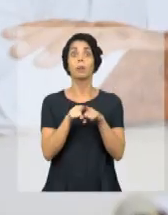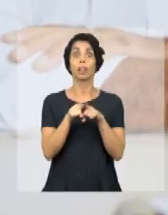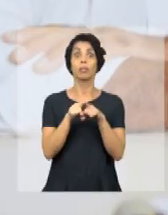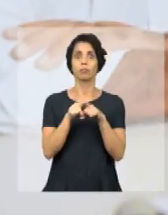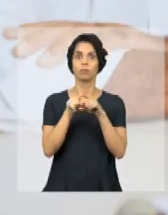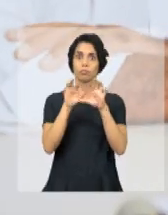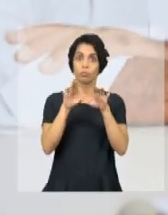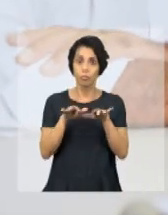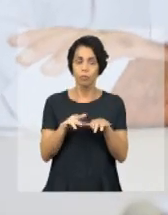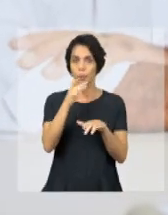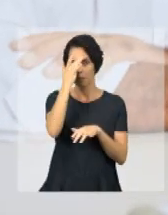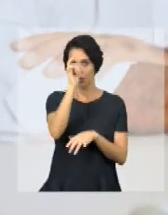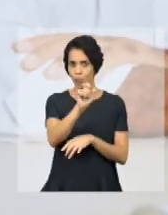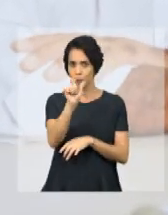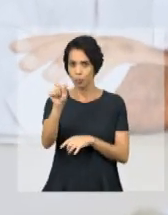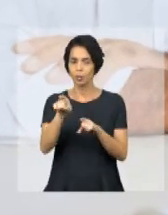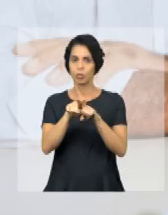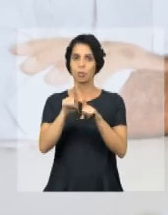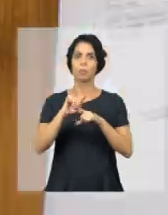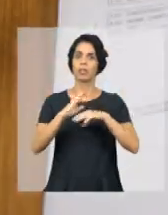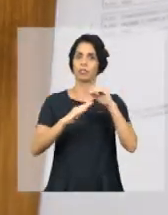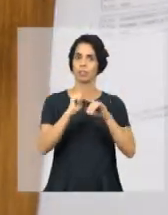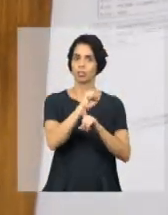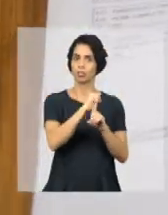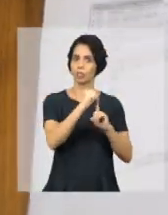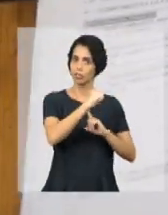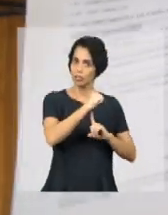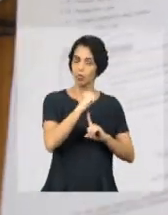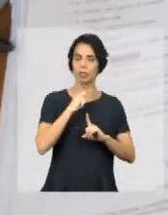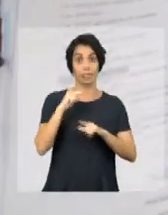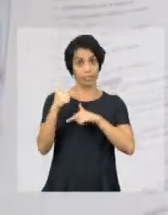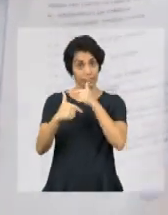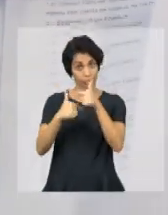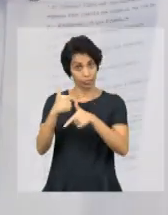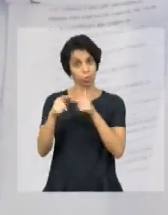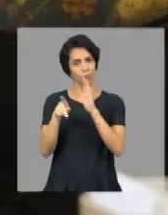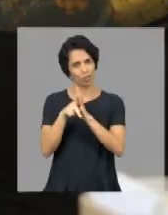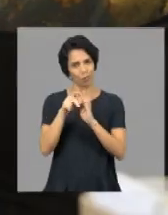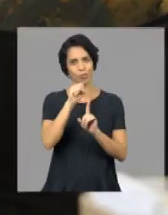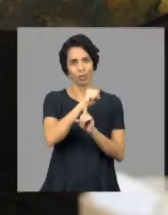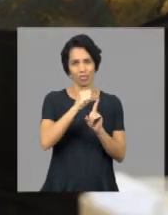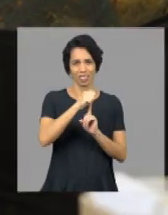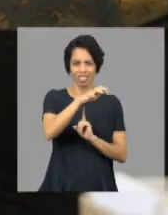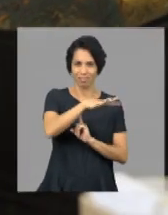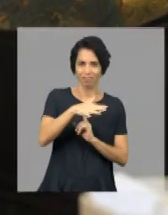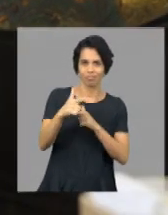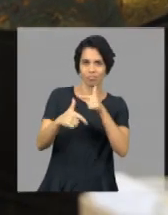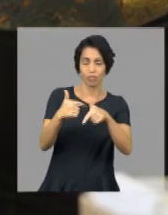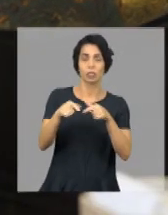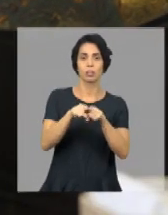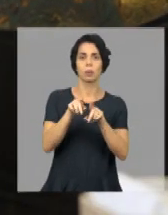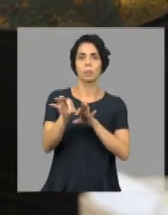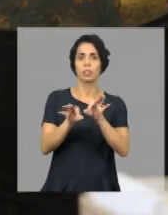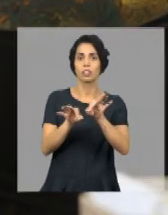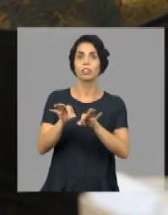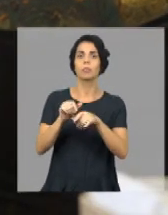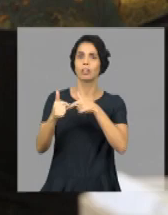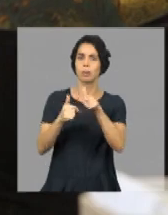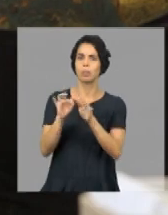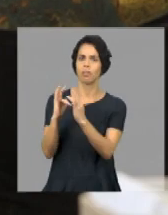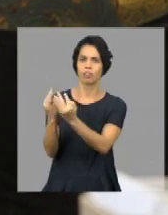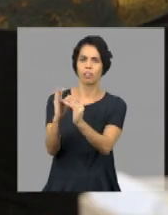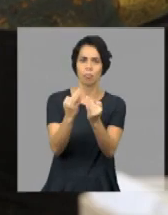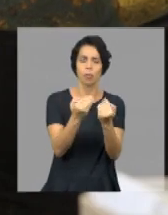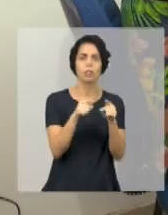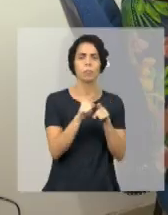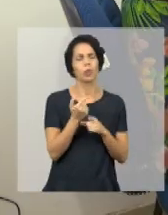o referenciamento dos usuários de assistência social que utilizam os serviços sócio-assistenciais, bem como o planejamento de trabalhos com essas famílias e